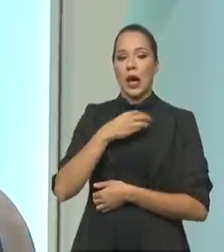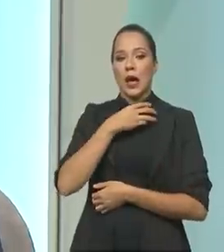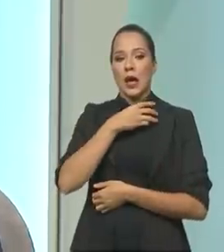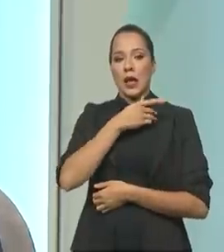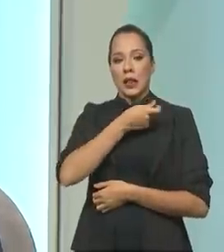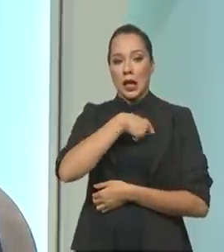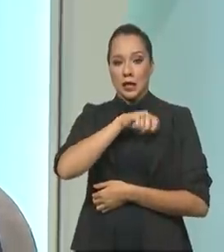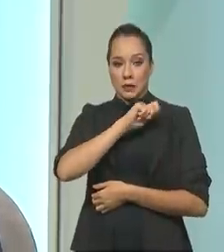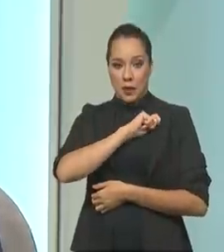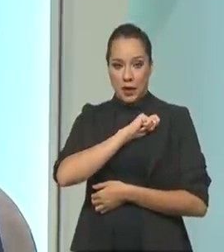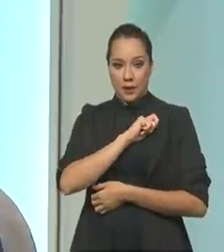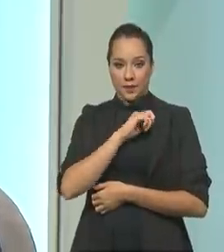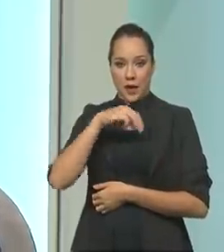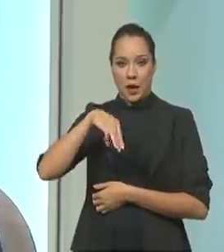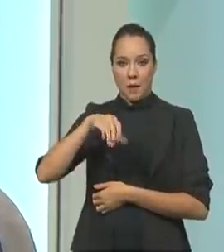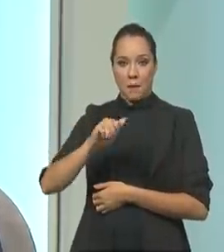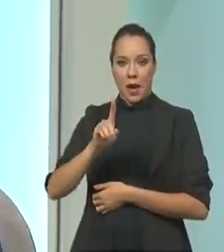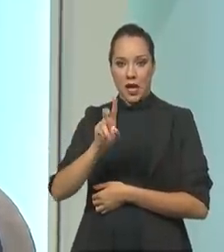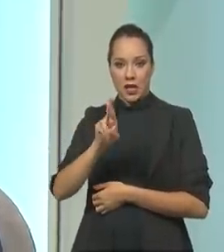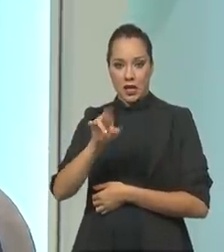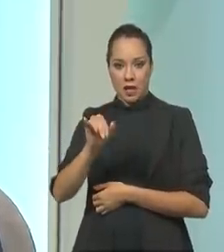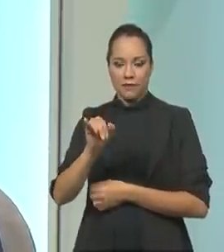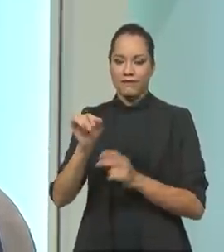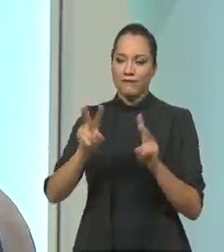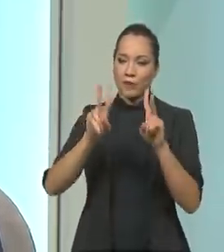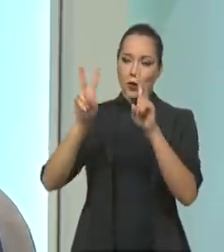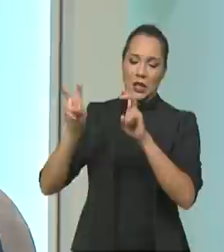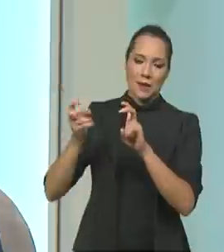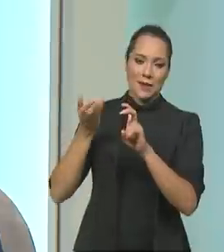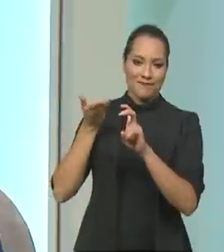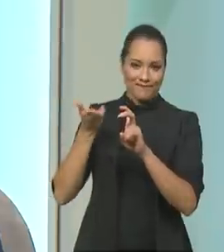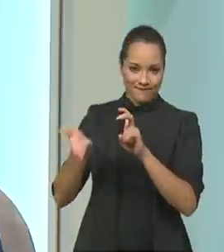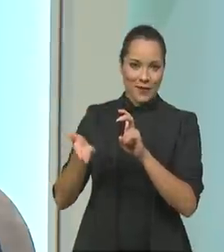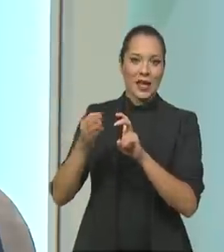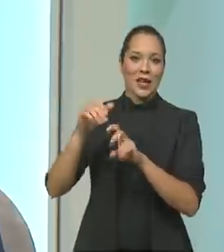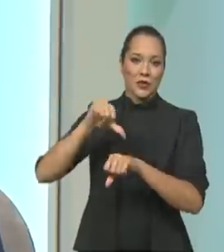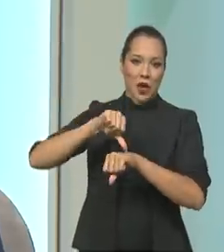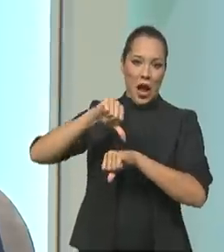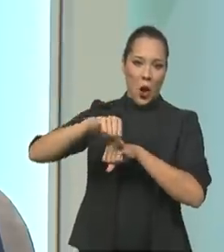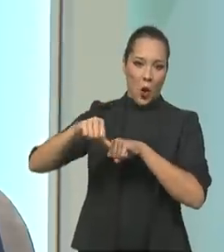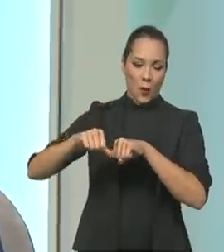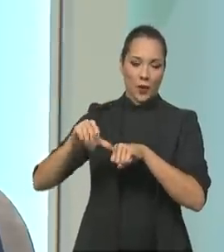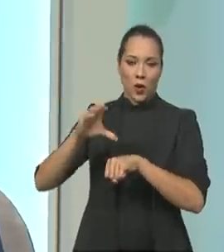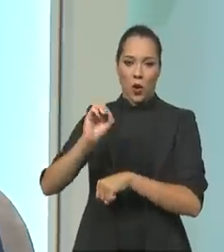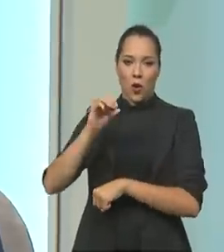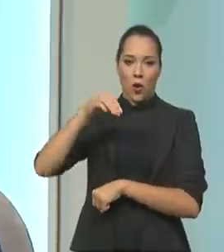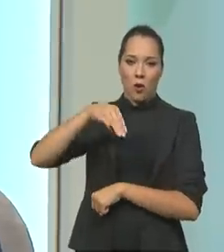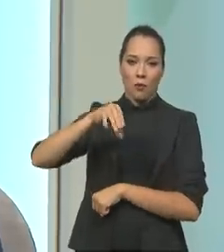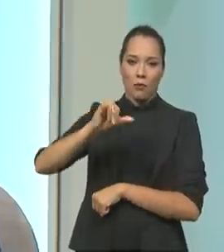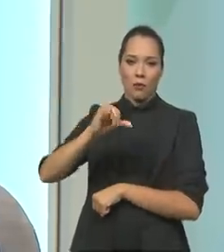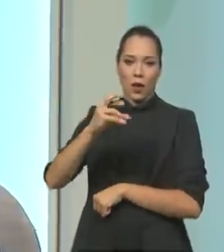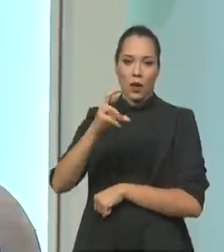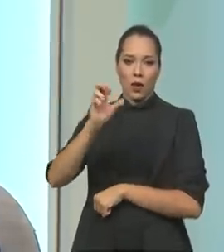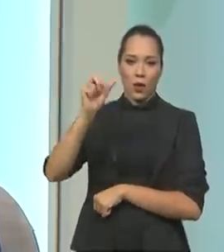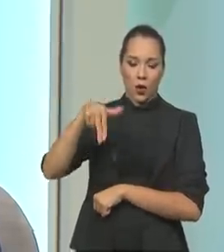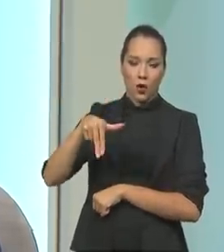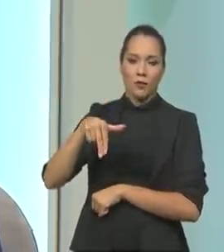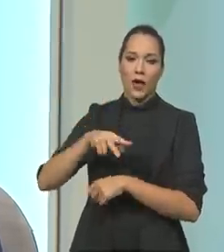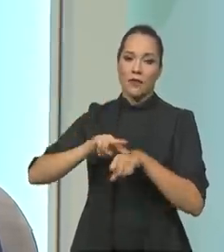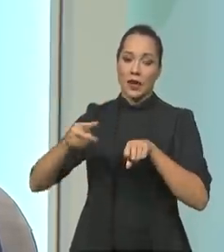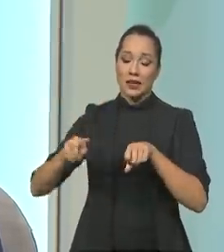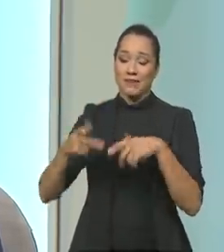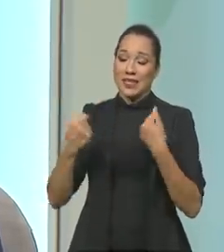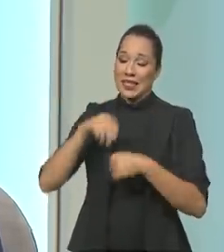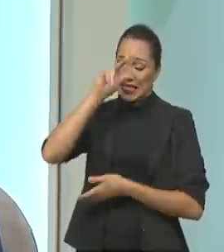Mundial do Turismo, e um dos temas foi justamente a Ômicron, né? Porque a gente vai ter que